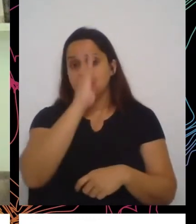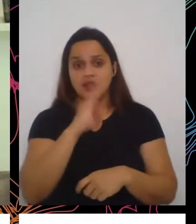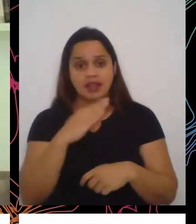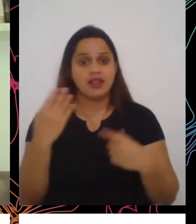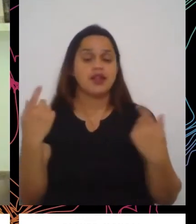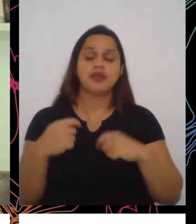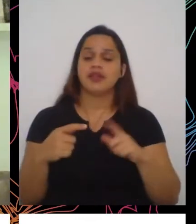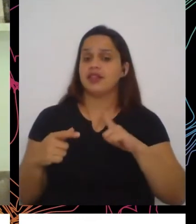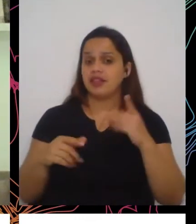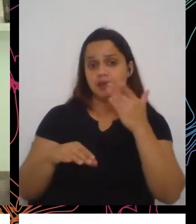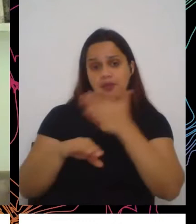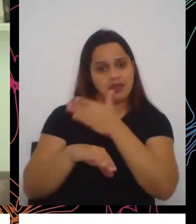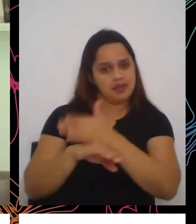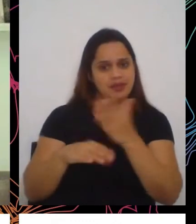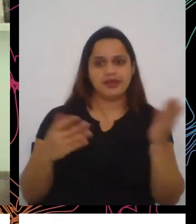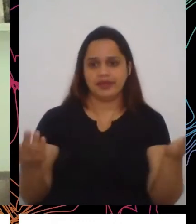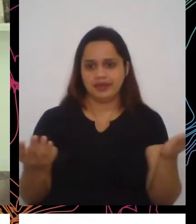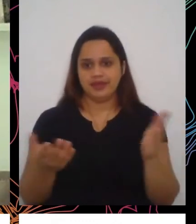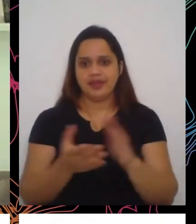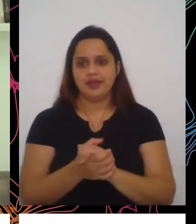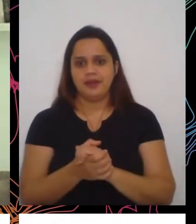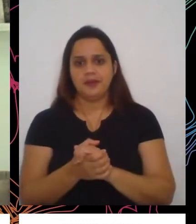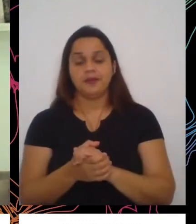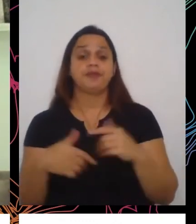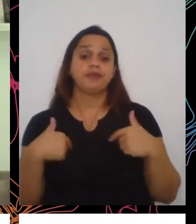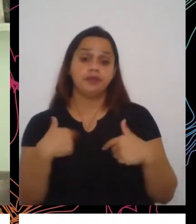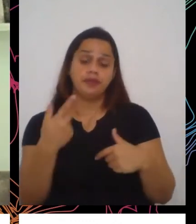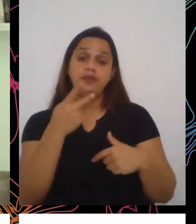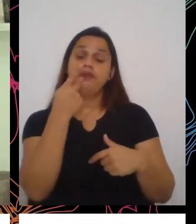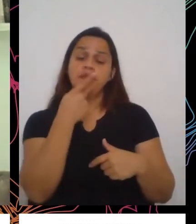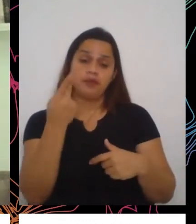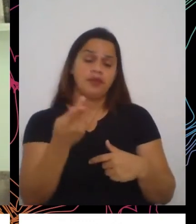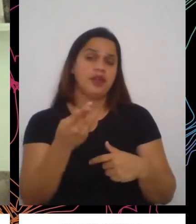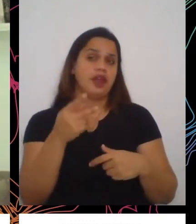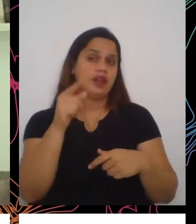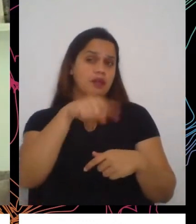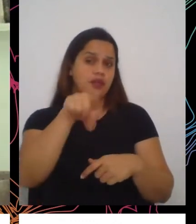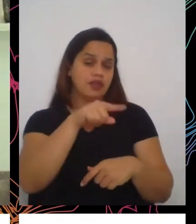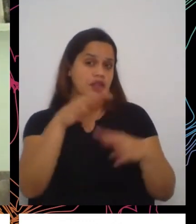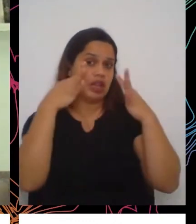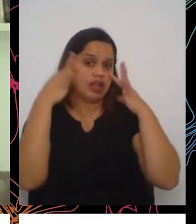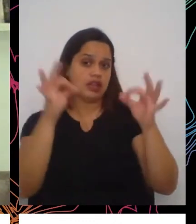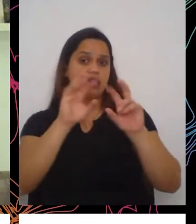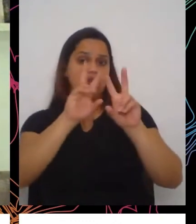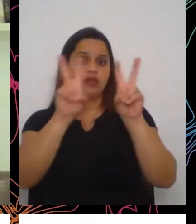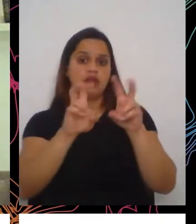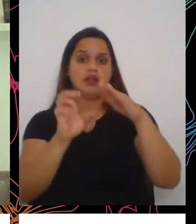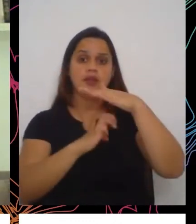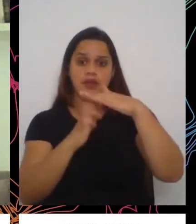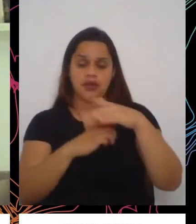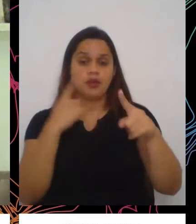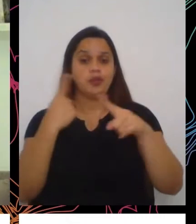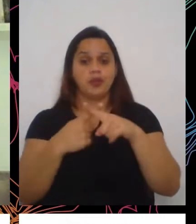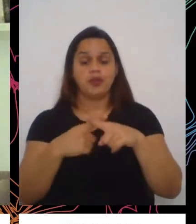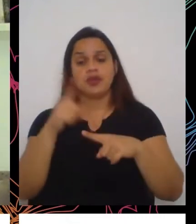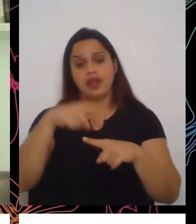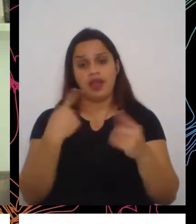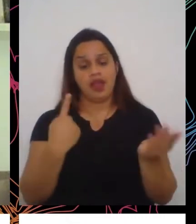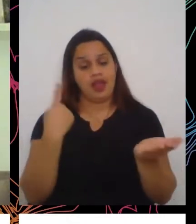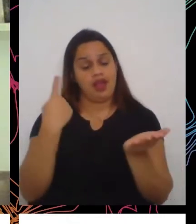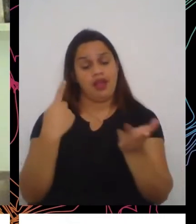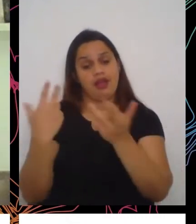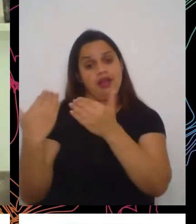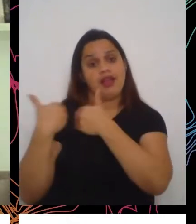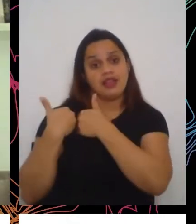participação. Eu chamaria, então, atenção para a questão das empresas, porque há um compromisso das empresas